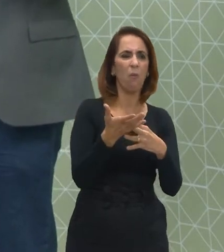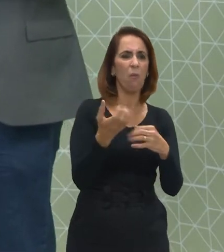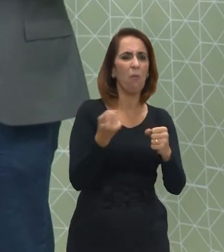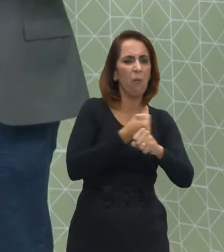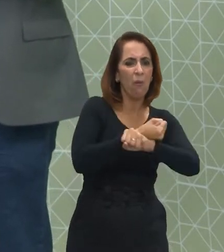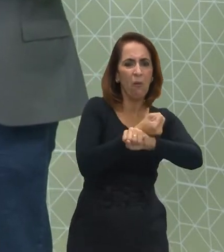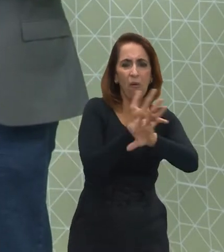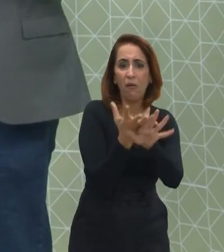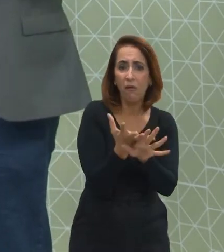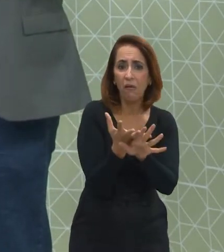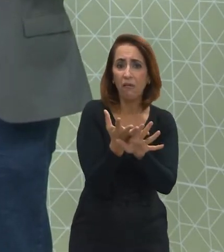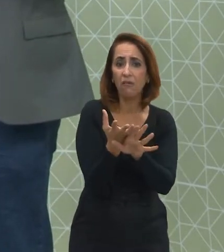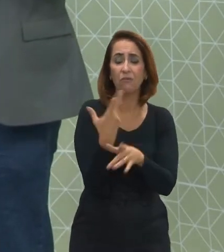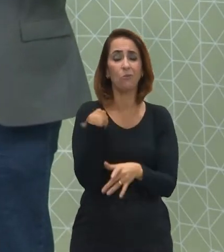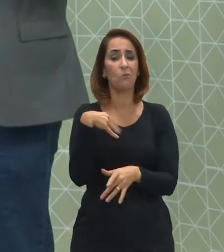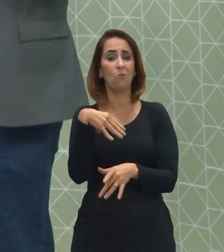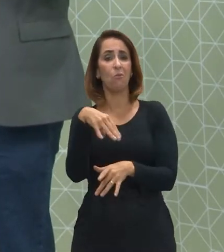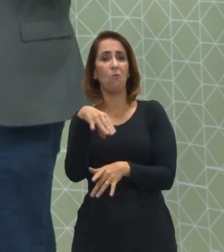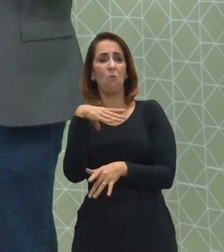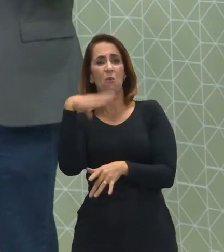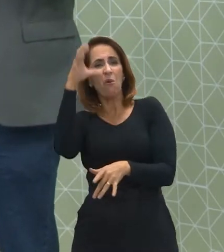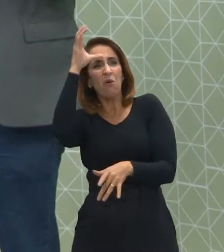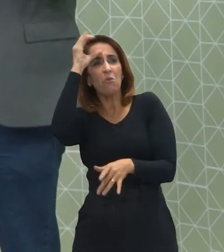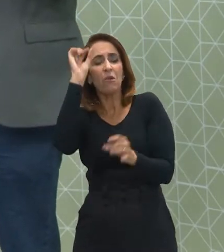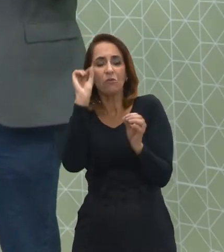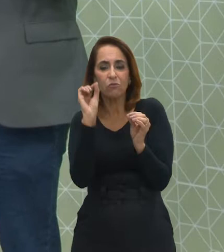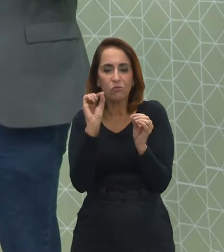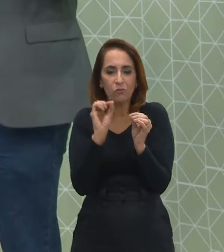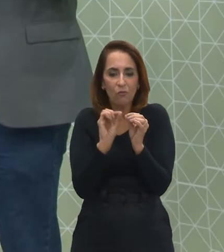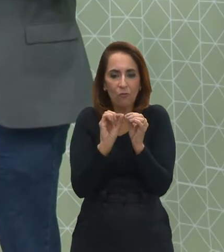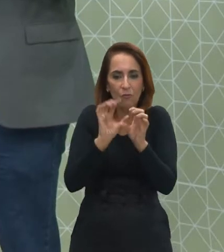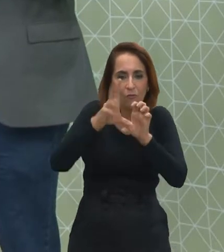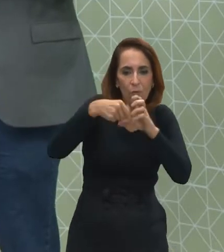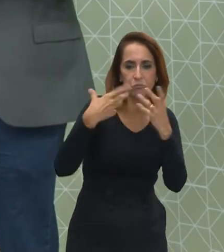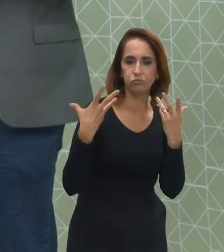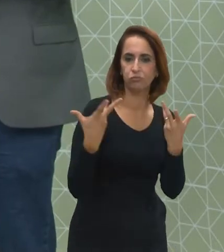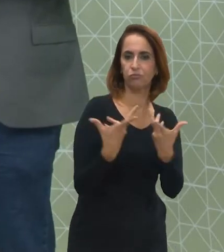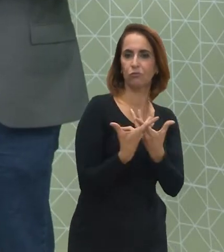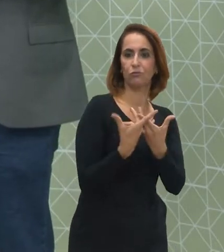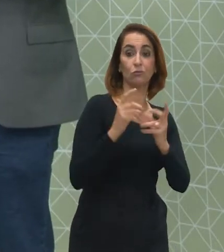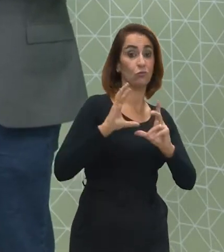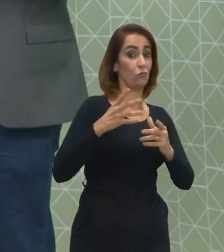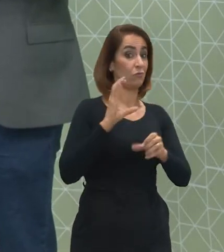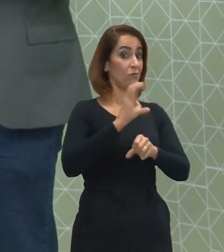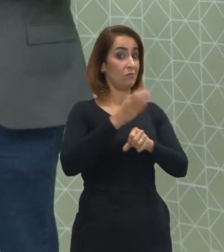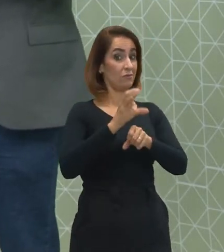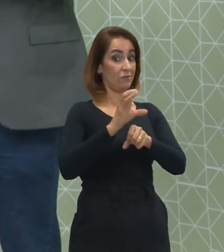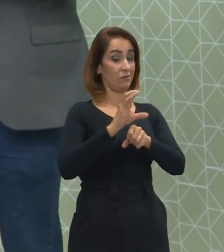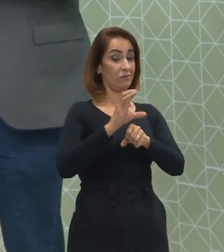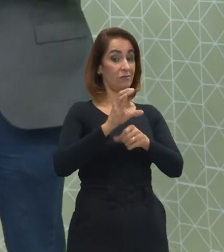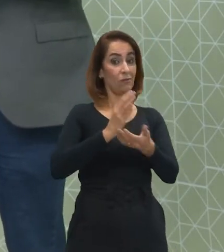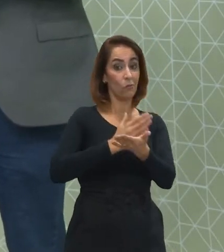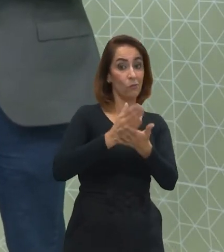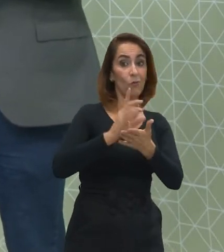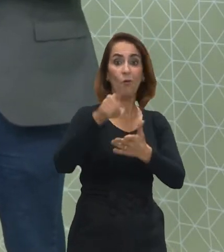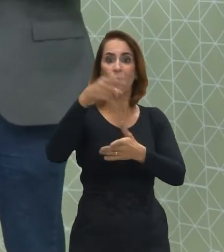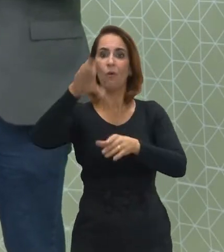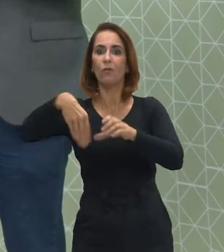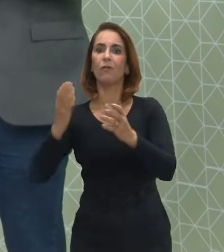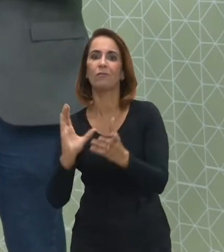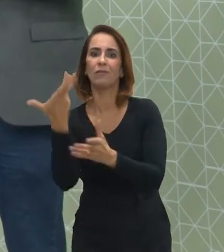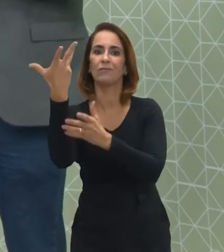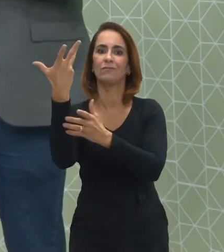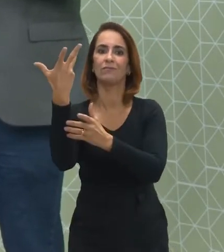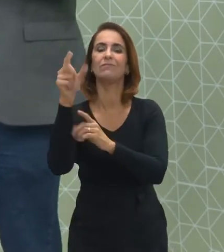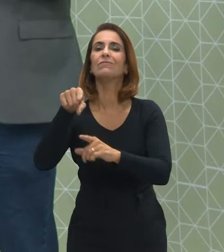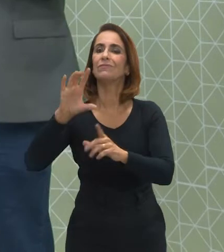conhecimento, ele forma um todo, né? Toda ciência, ela termina onde continua a outra, né? O que